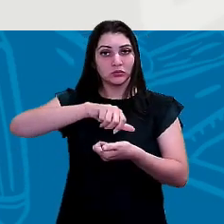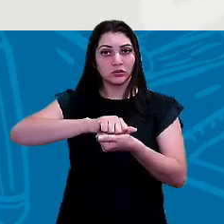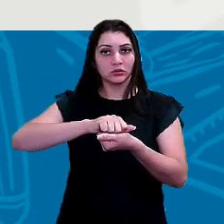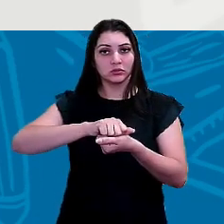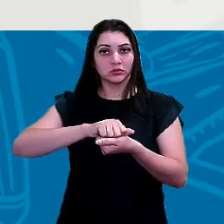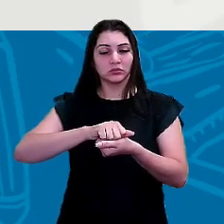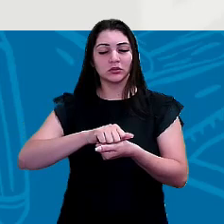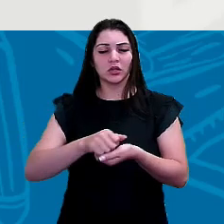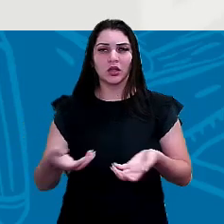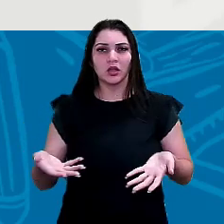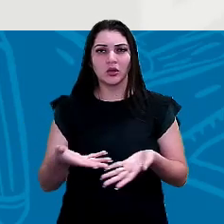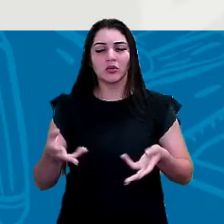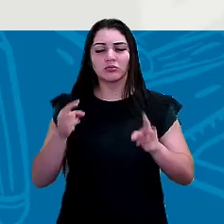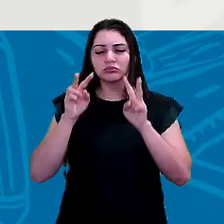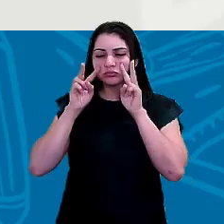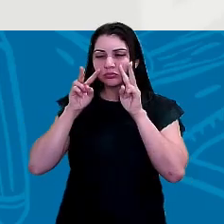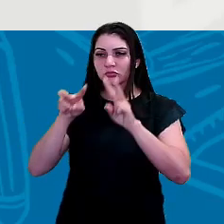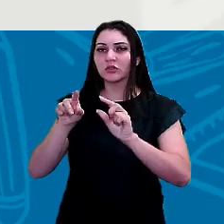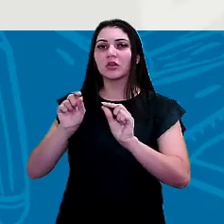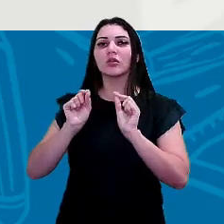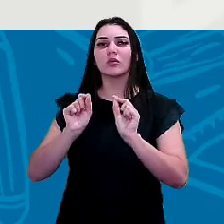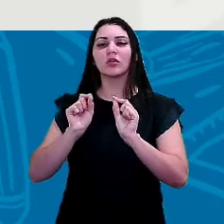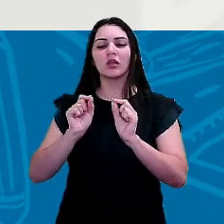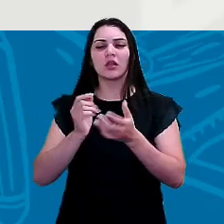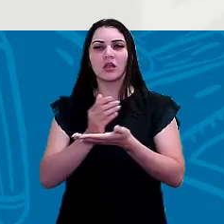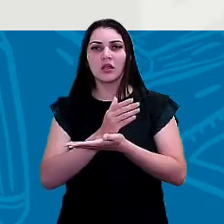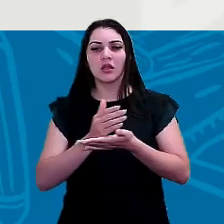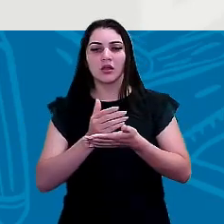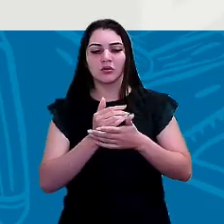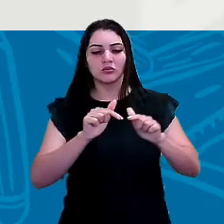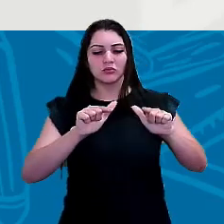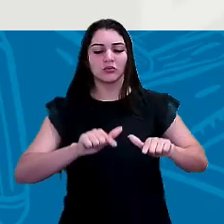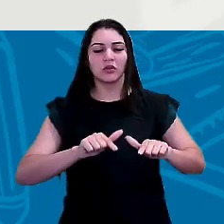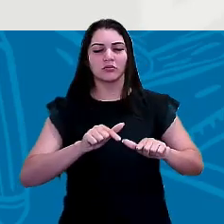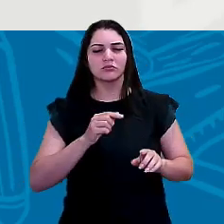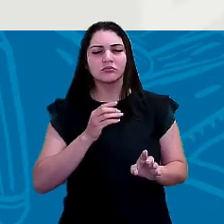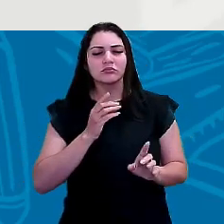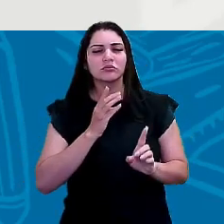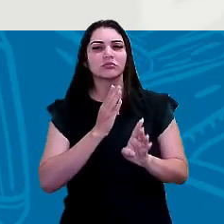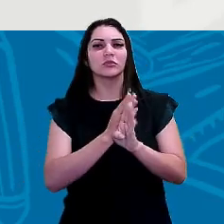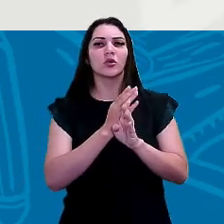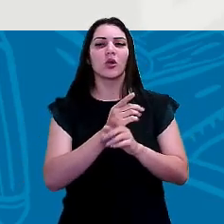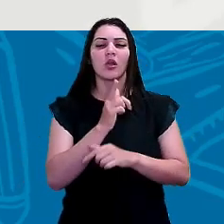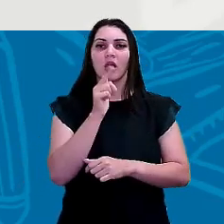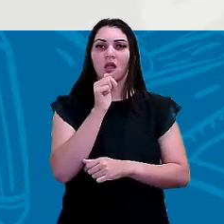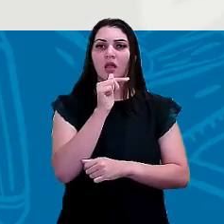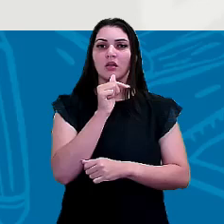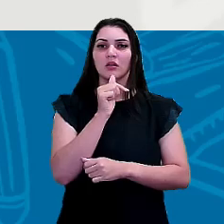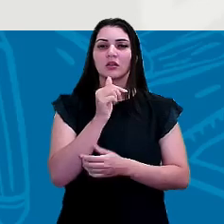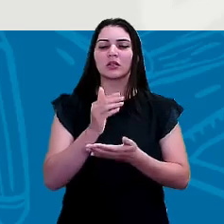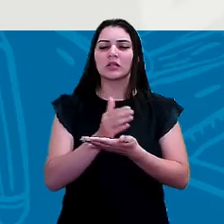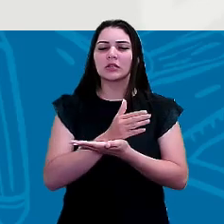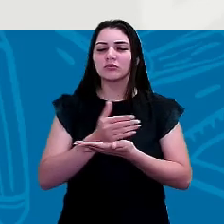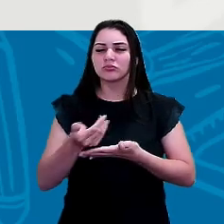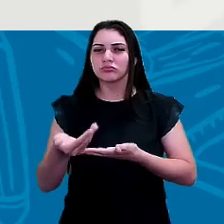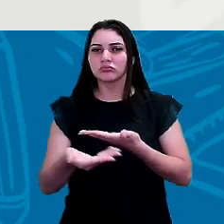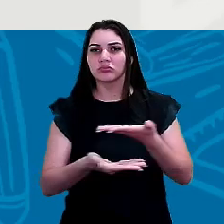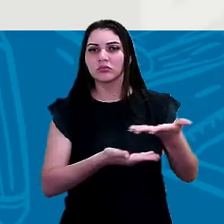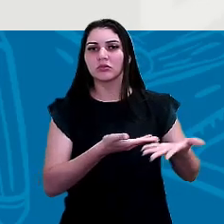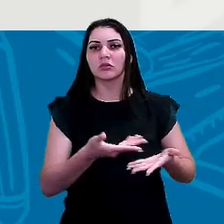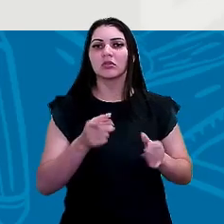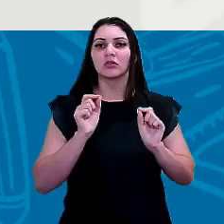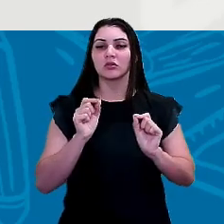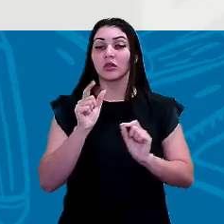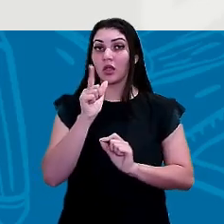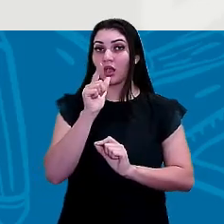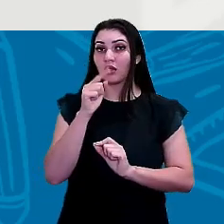Então nós vamos agora observar alguns lugares onde nós encontramos água e algumas questões relacionadas à